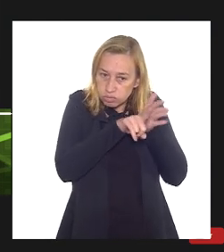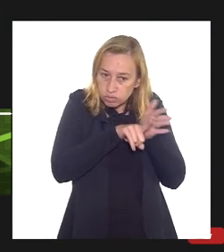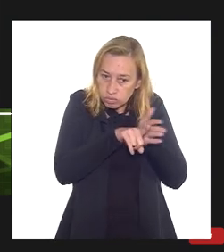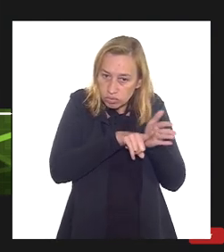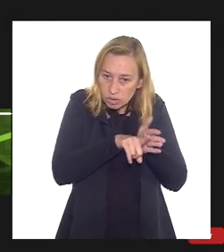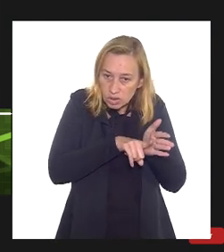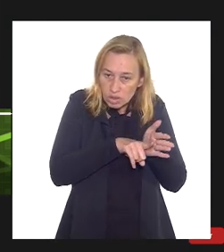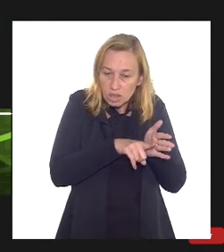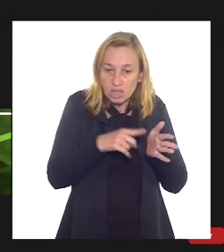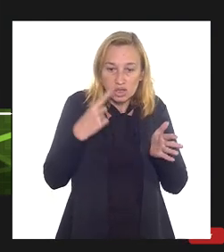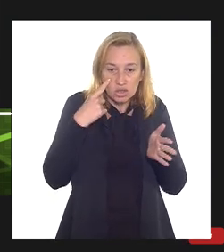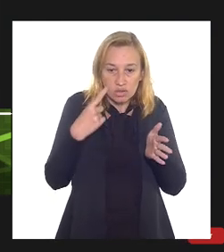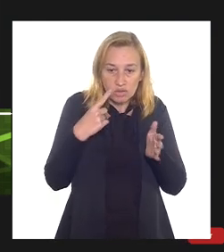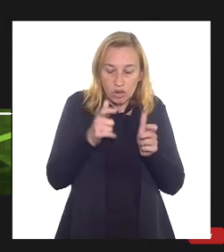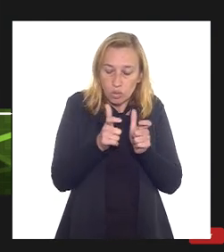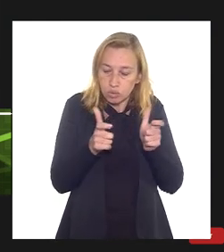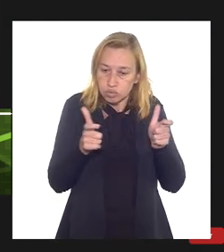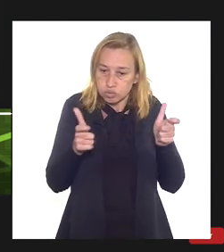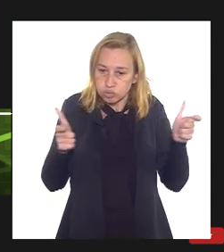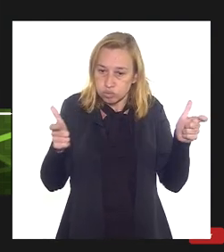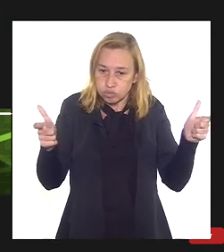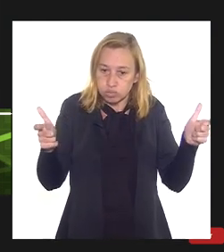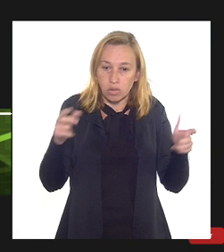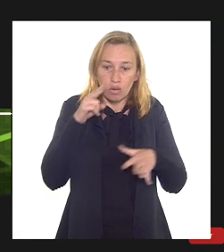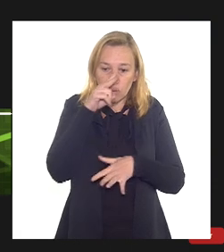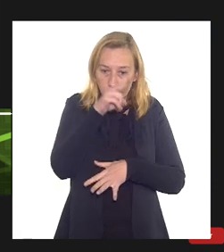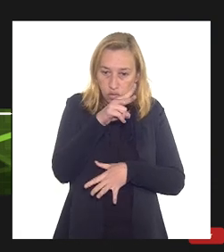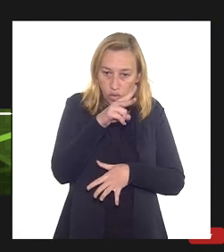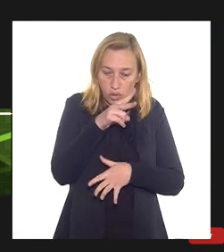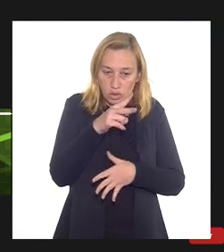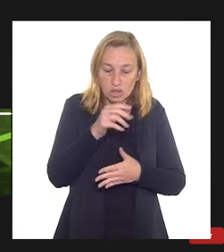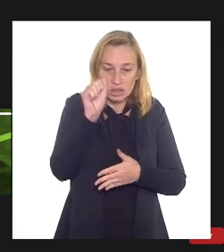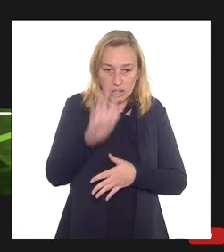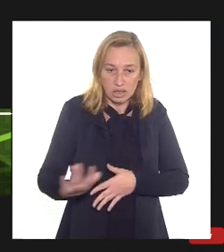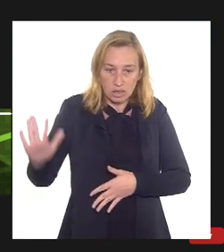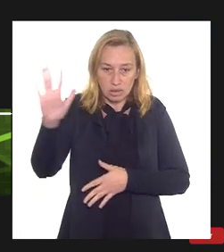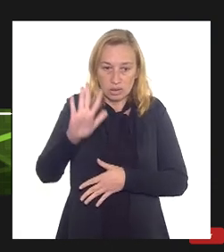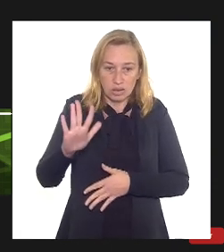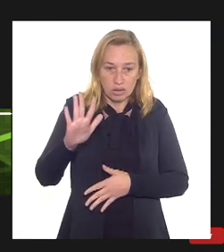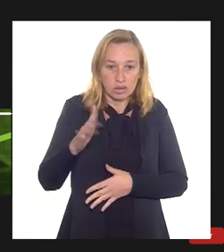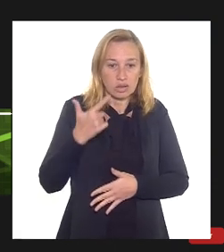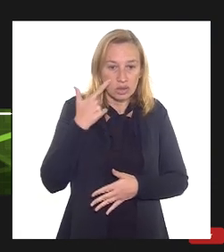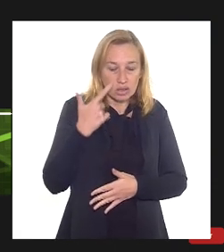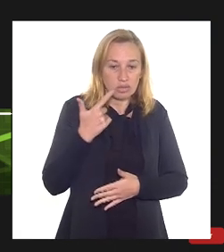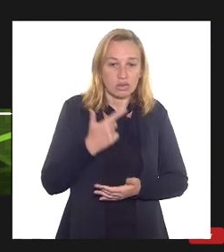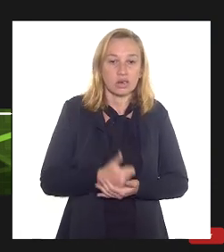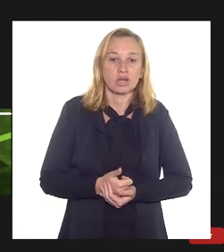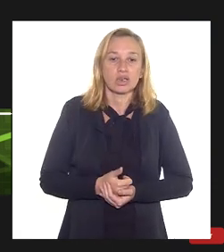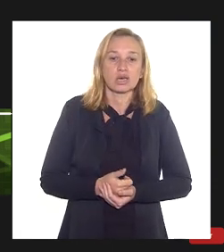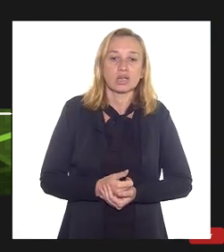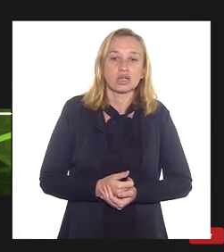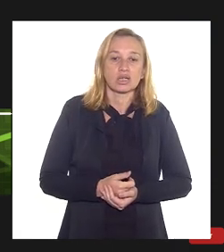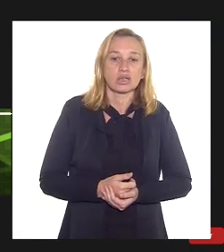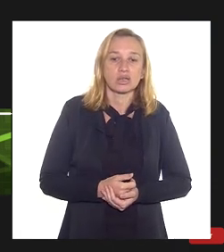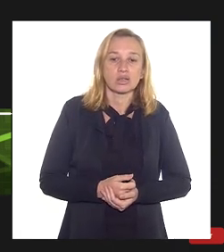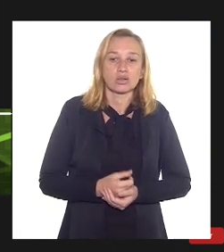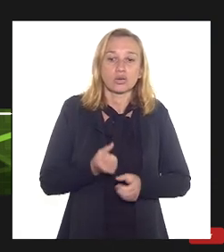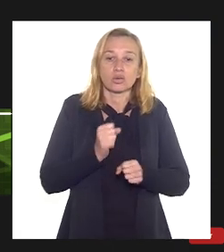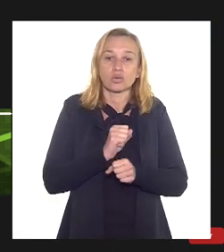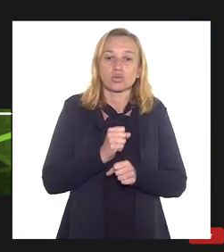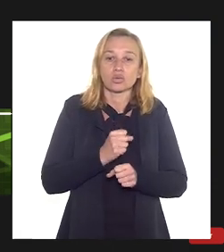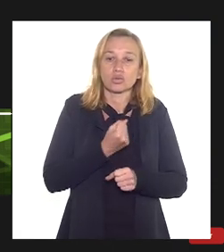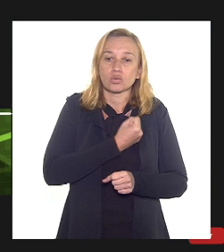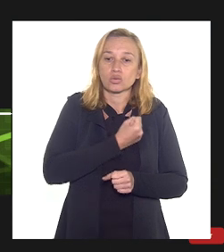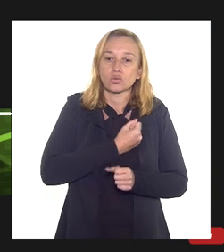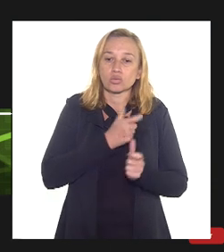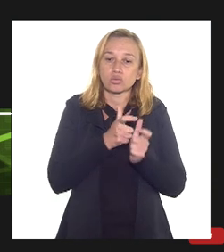apesar de que se prevê um crescimento forte da oferta nacional como se veria sobretudo mais para o final da década o crescimento aqui